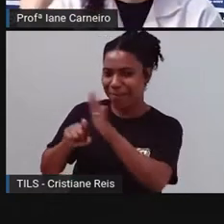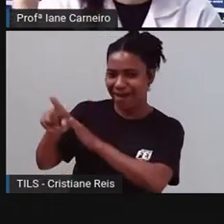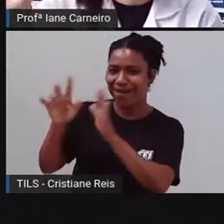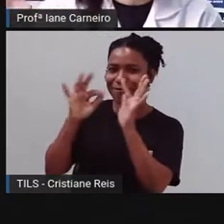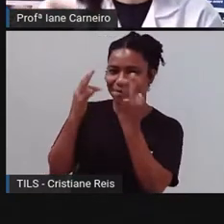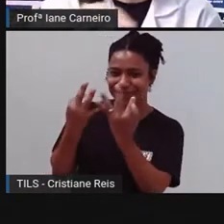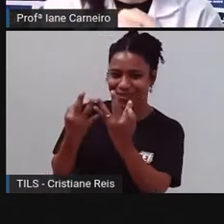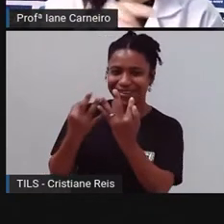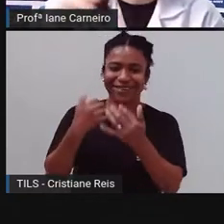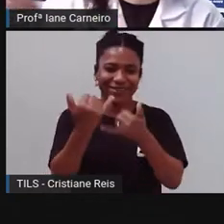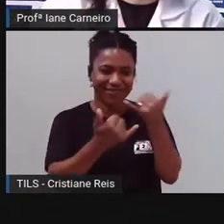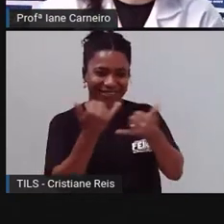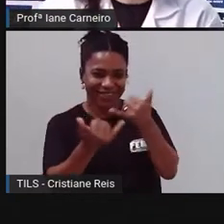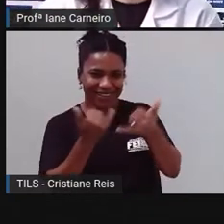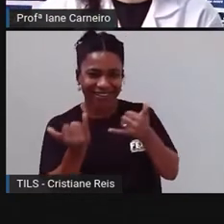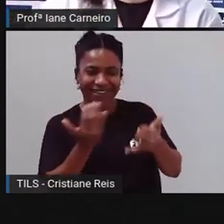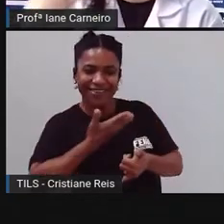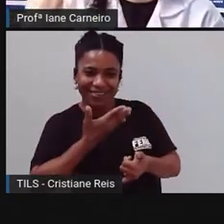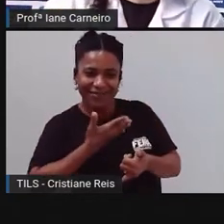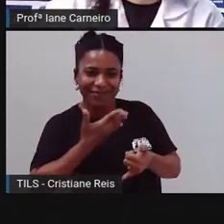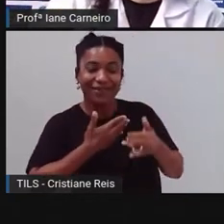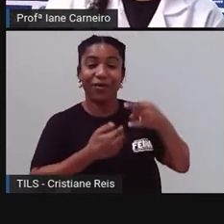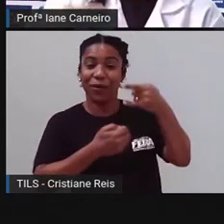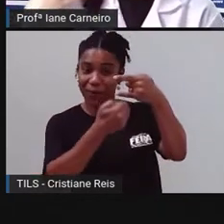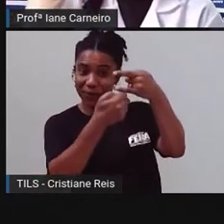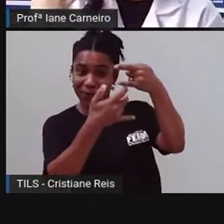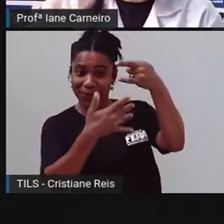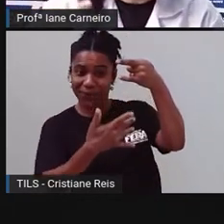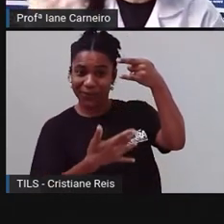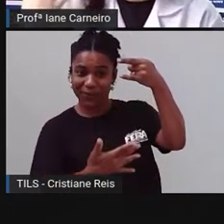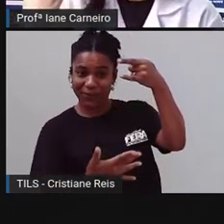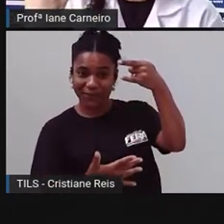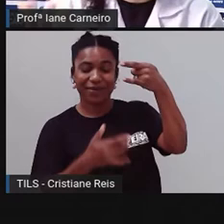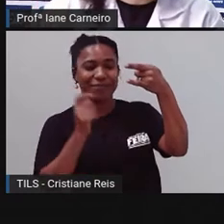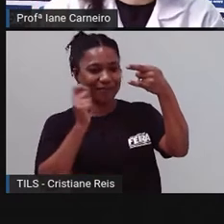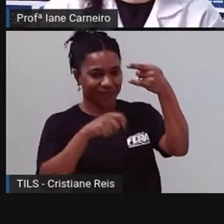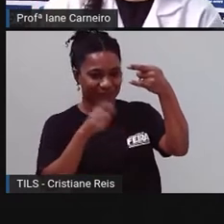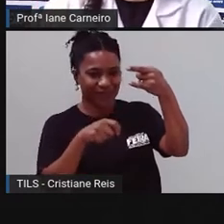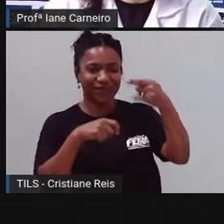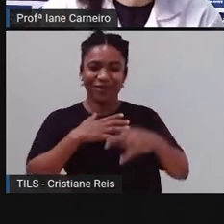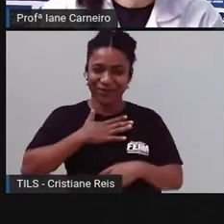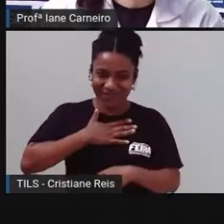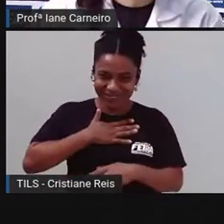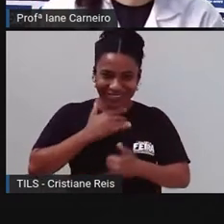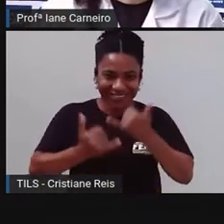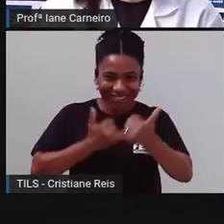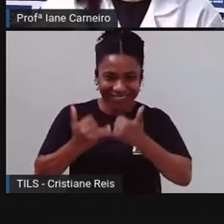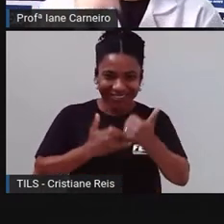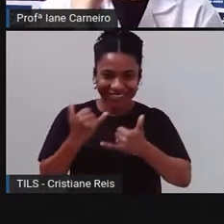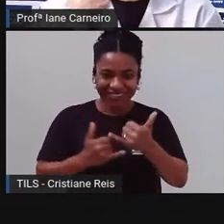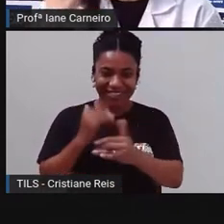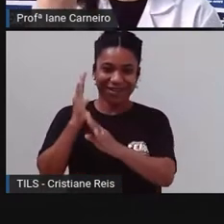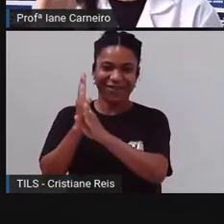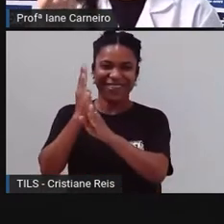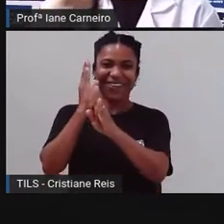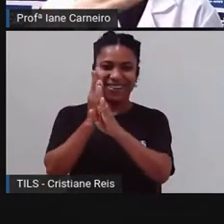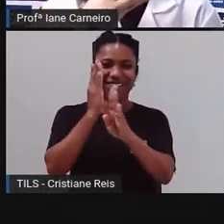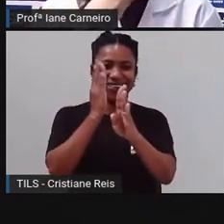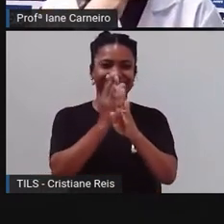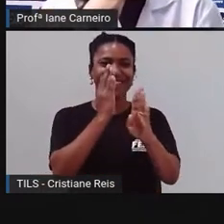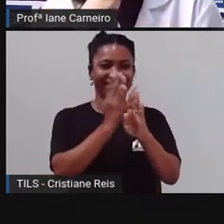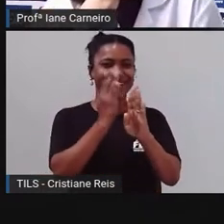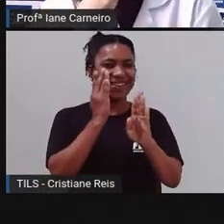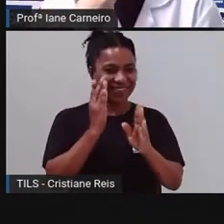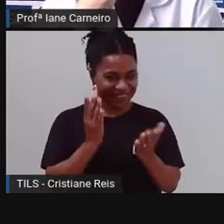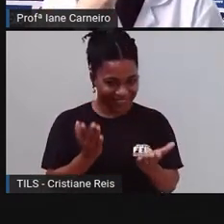me contem aí, coloquem aí nos comentários como foi. Vocês gostaram de brincar de adivinhas e tentaram criar algum